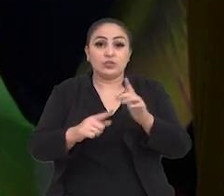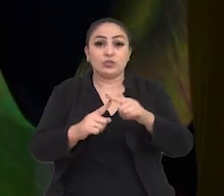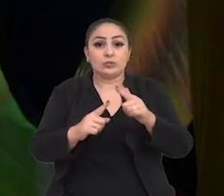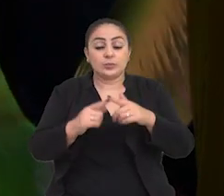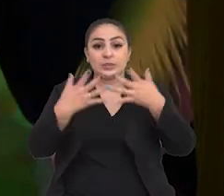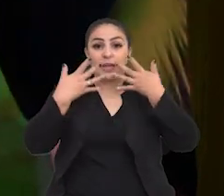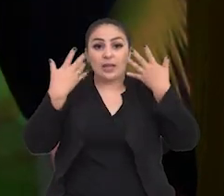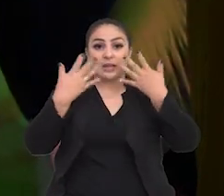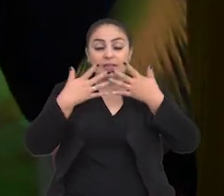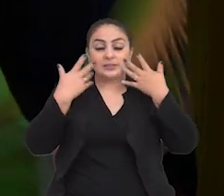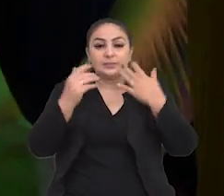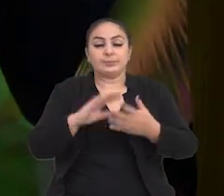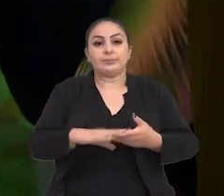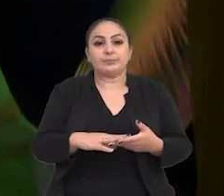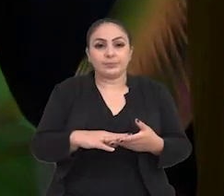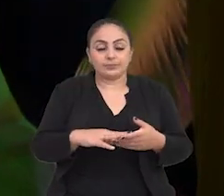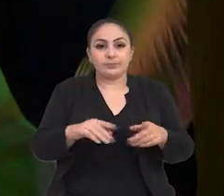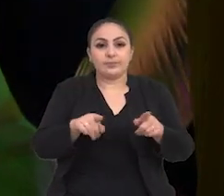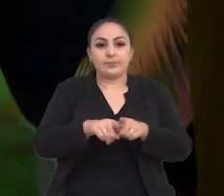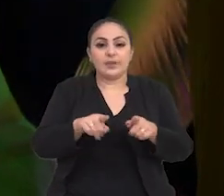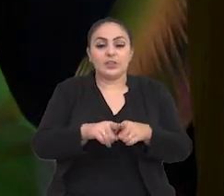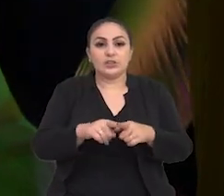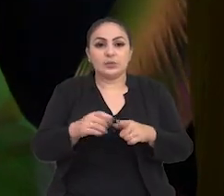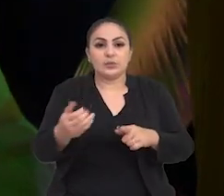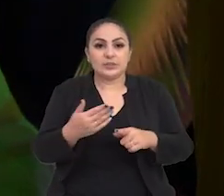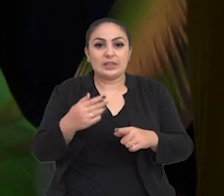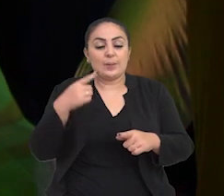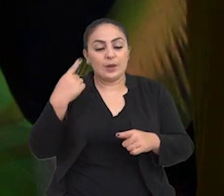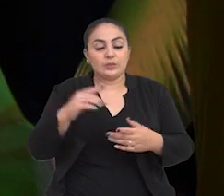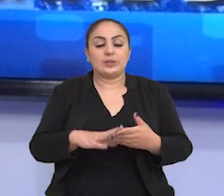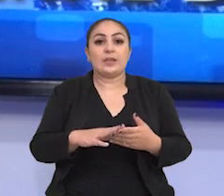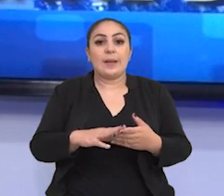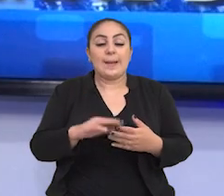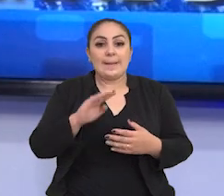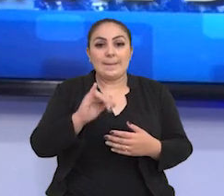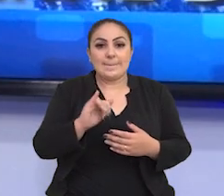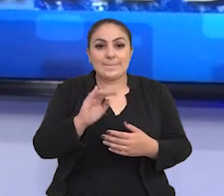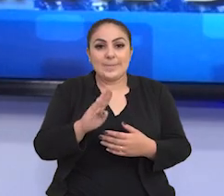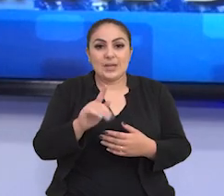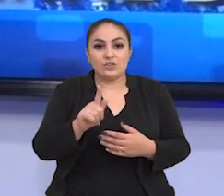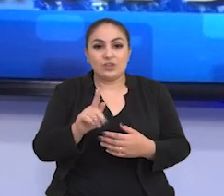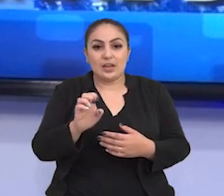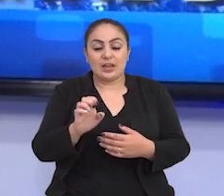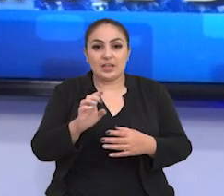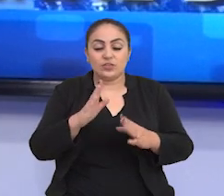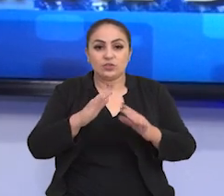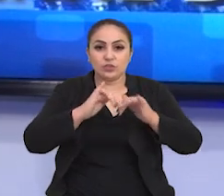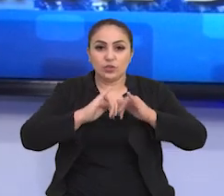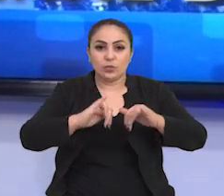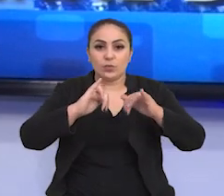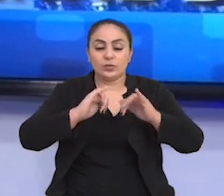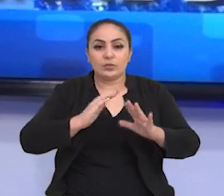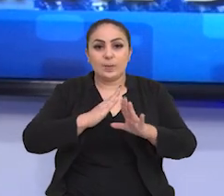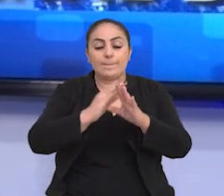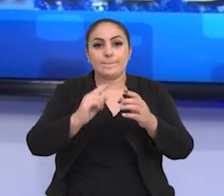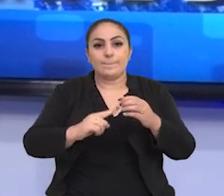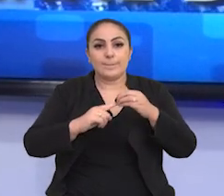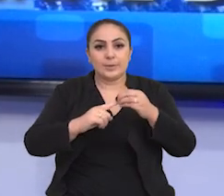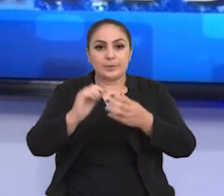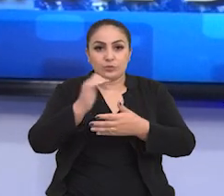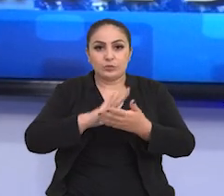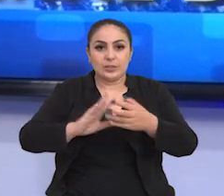e Julieta, História de Duas Mesas e Noviça Rebelde. IBGE divulga diagnósticos sobre as